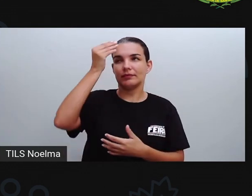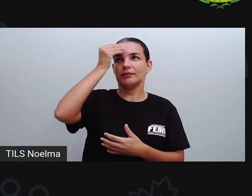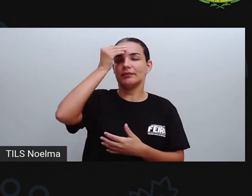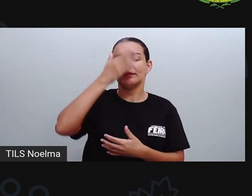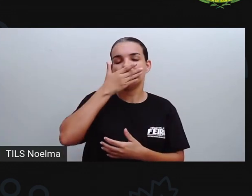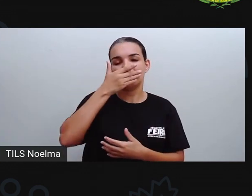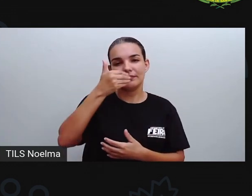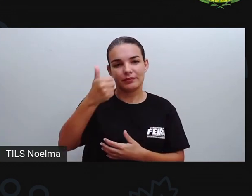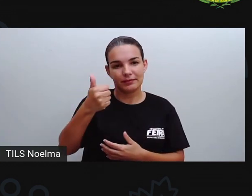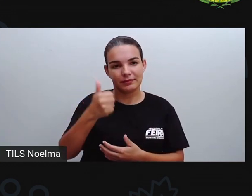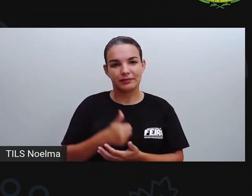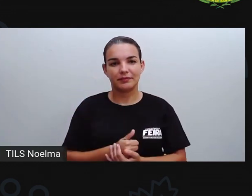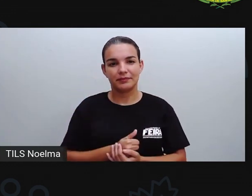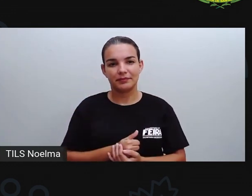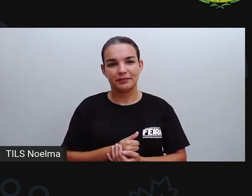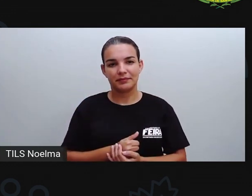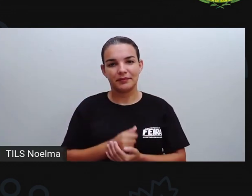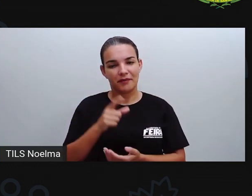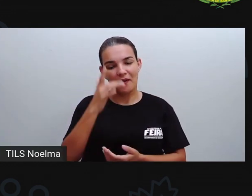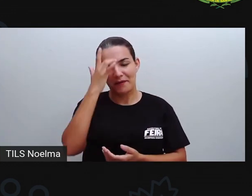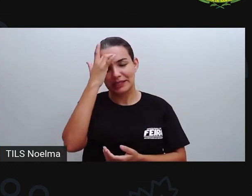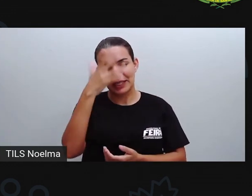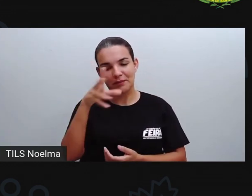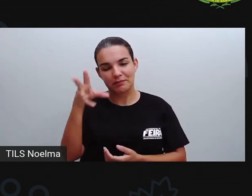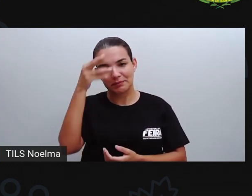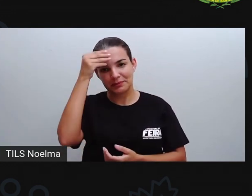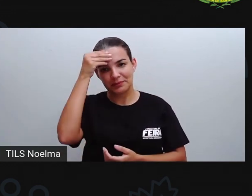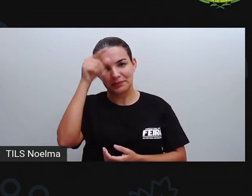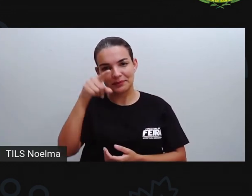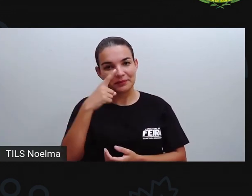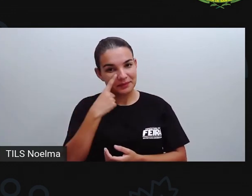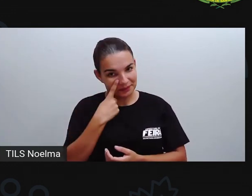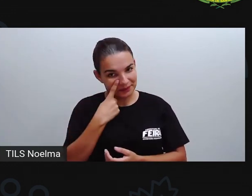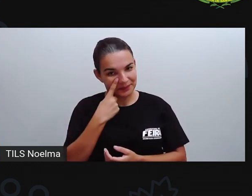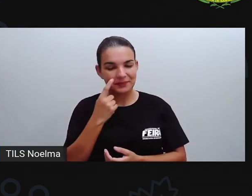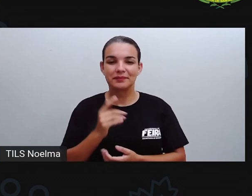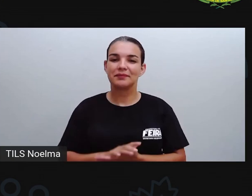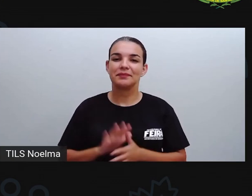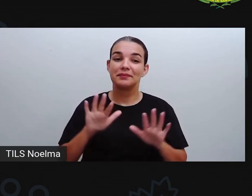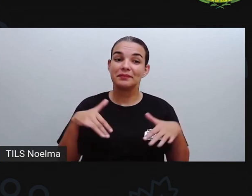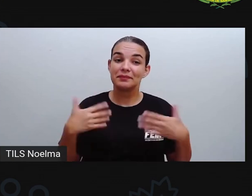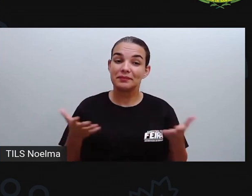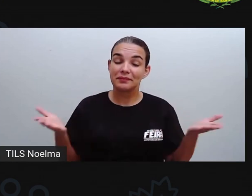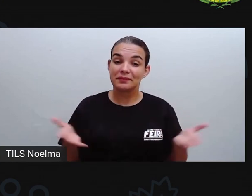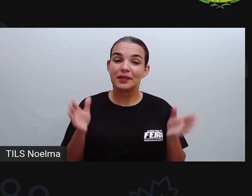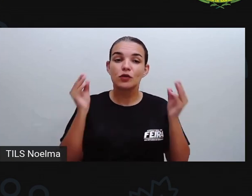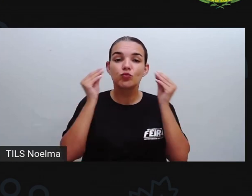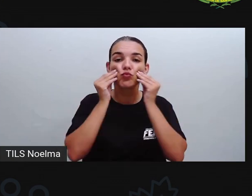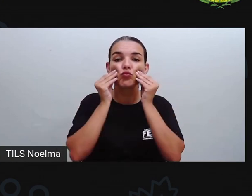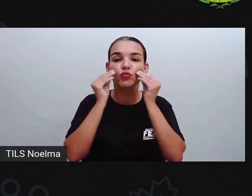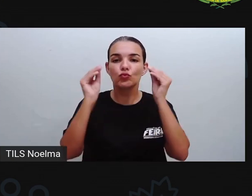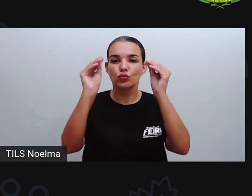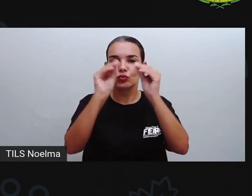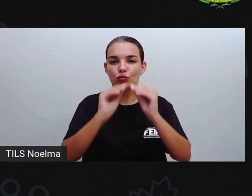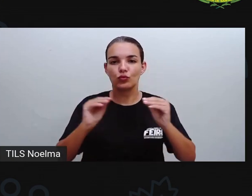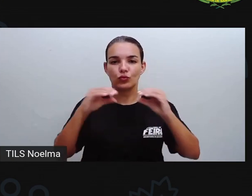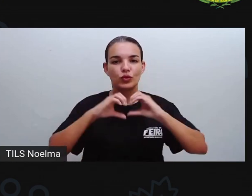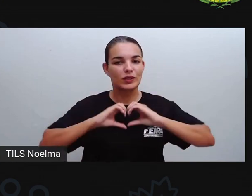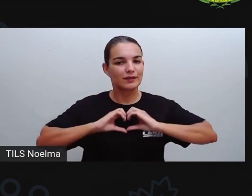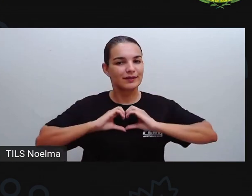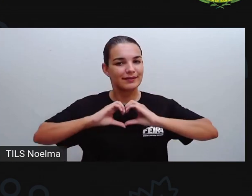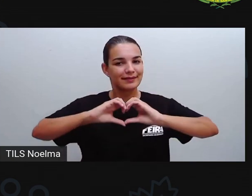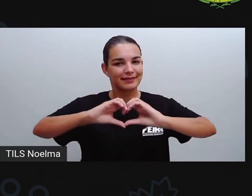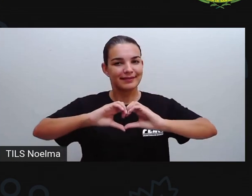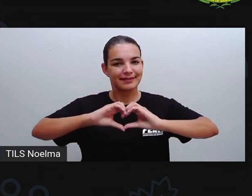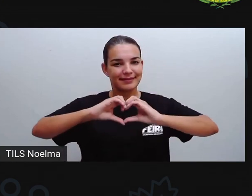aí sobre esse assunto. Vai facilitar a sua compreensão, vocês vão ver. Bom, a gente vai ficando por aqui. Um beijo no coração de